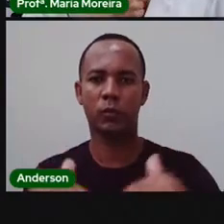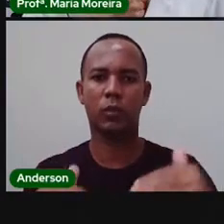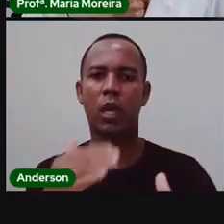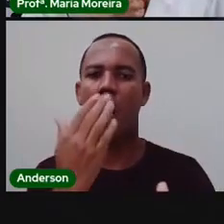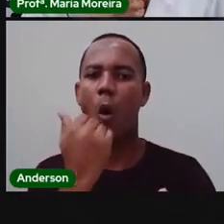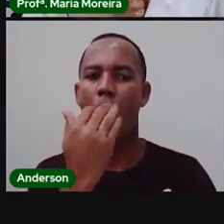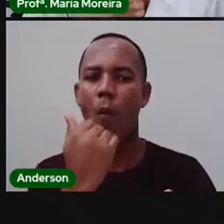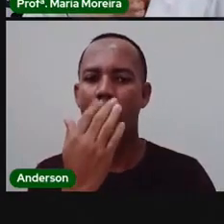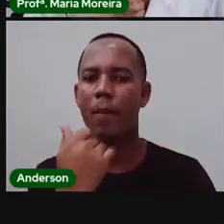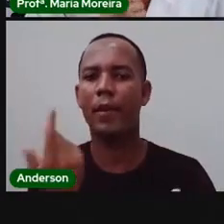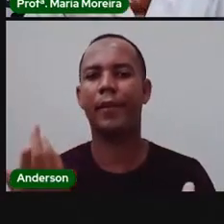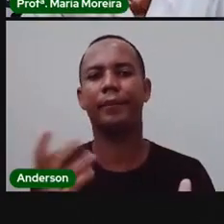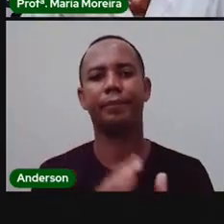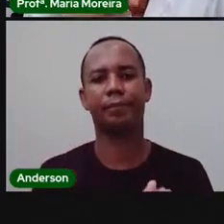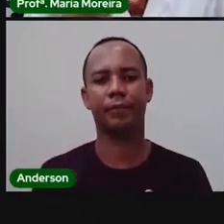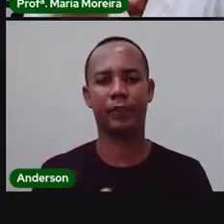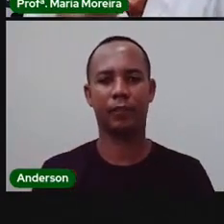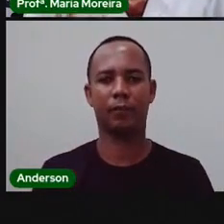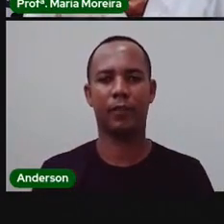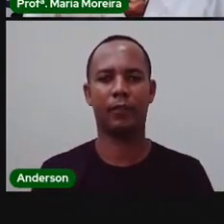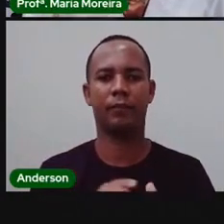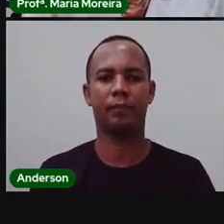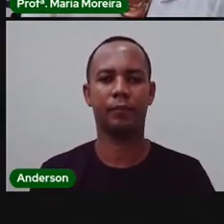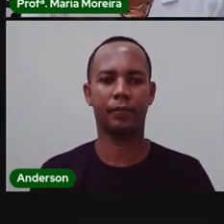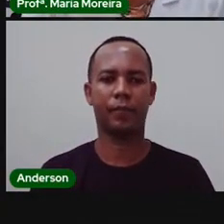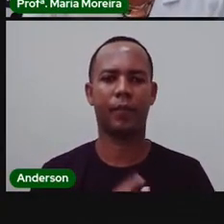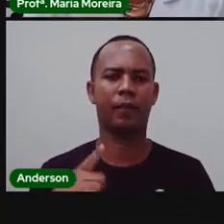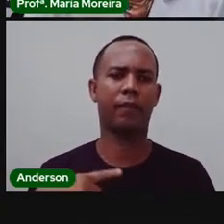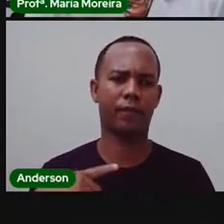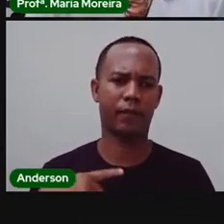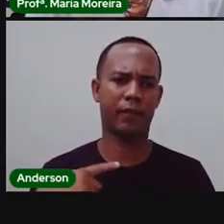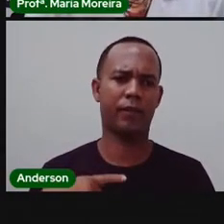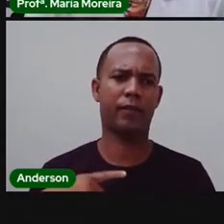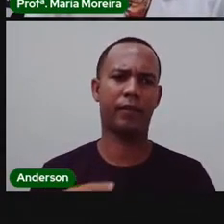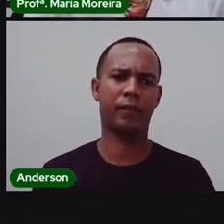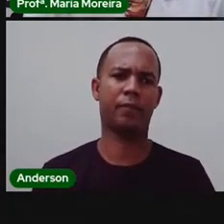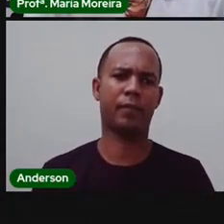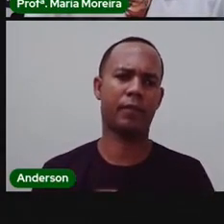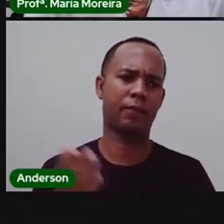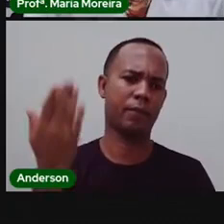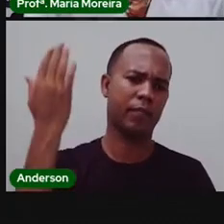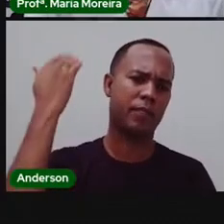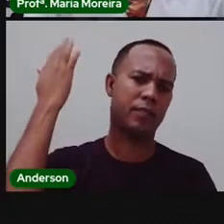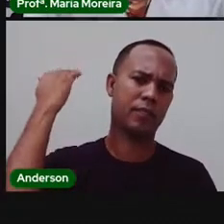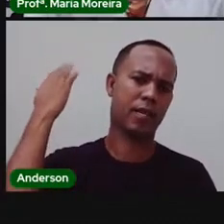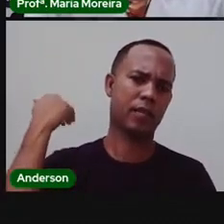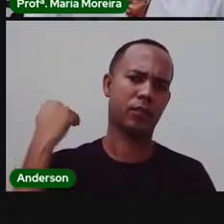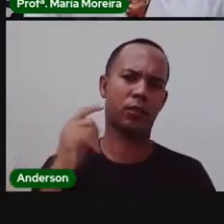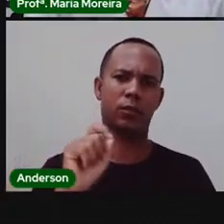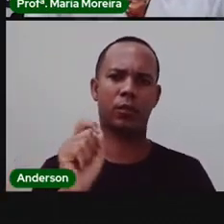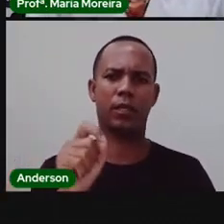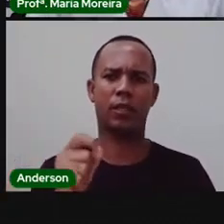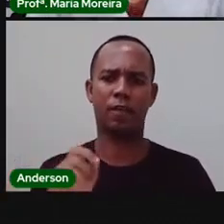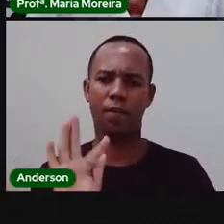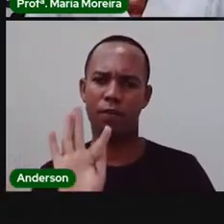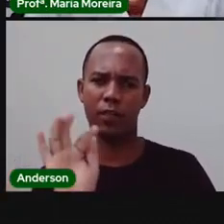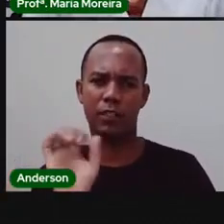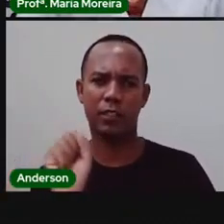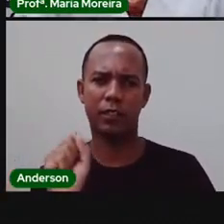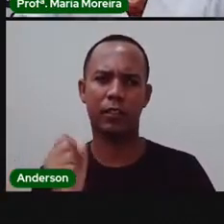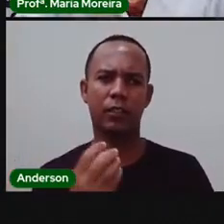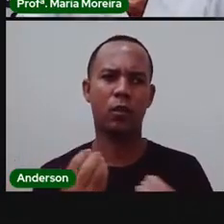alimentação. Assim como os temos no passado a formação e consolidação de Ferreira de Santana